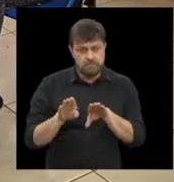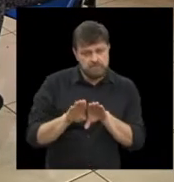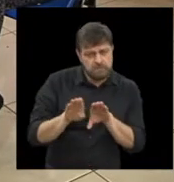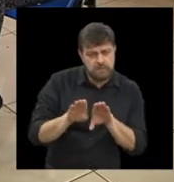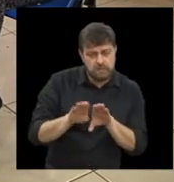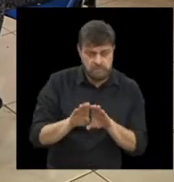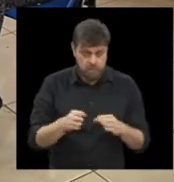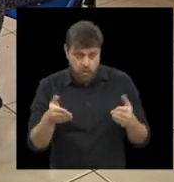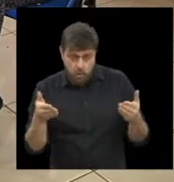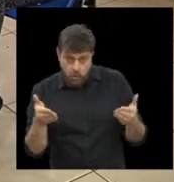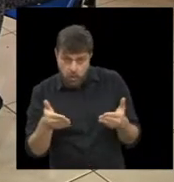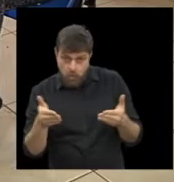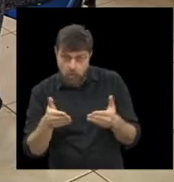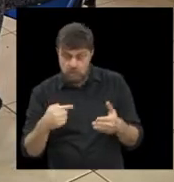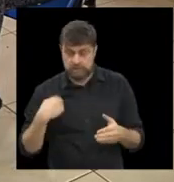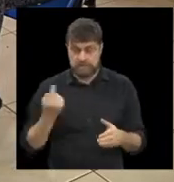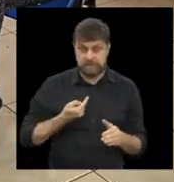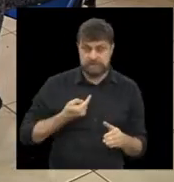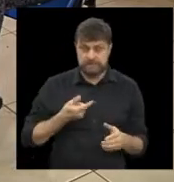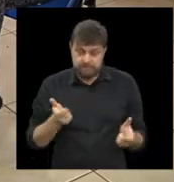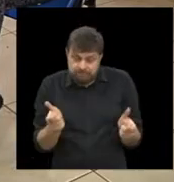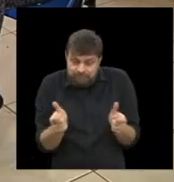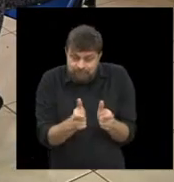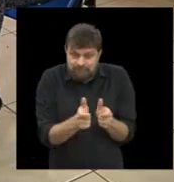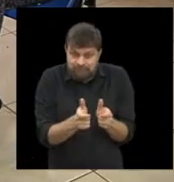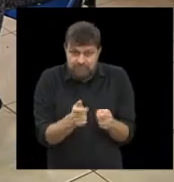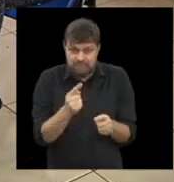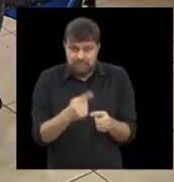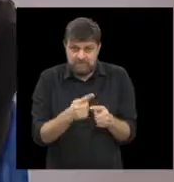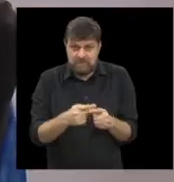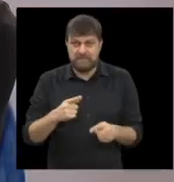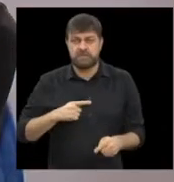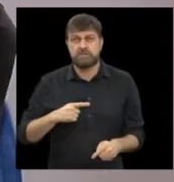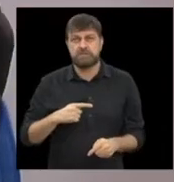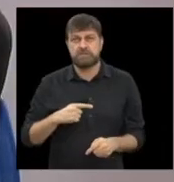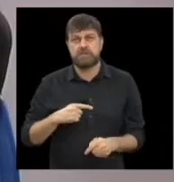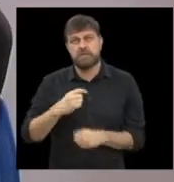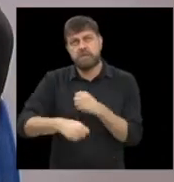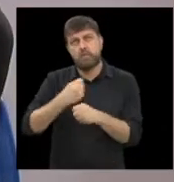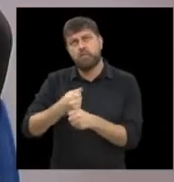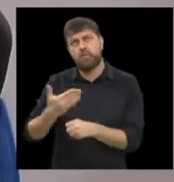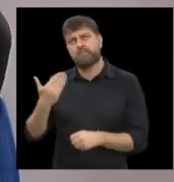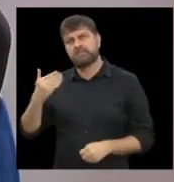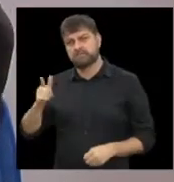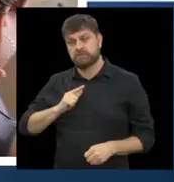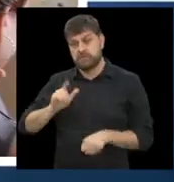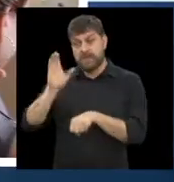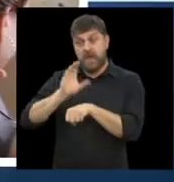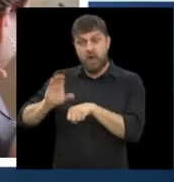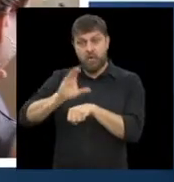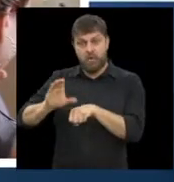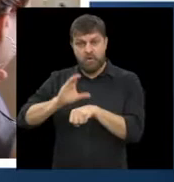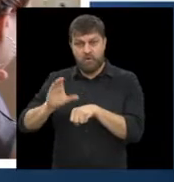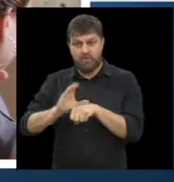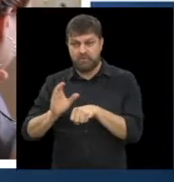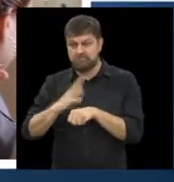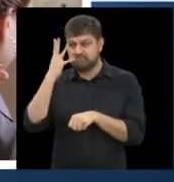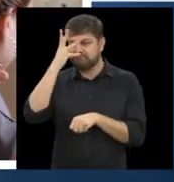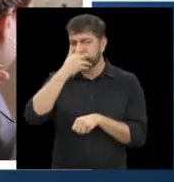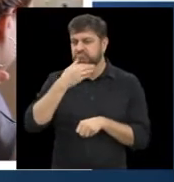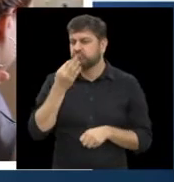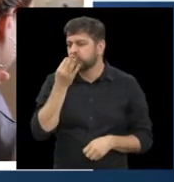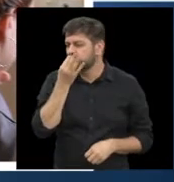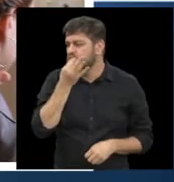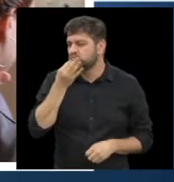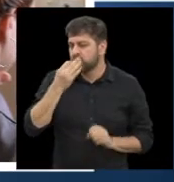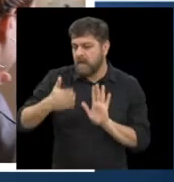estamos meio assim contidos, mas tínhamos até o ano passado o curso de belezamento, de beleza e moda, onde a